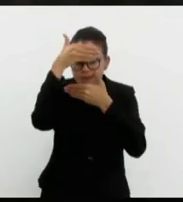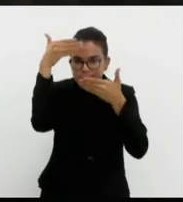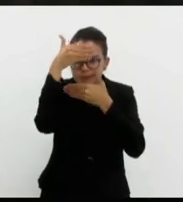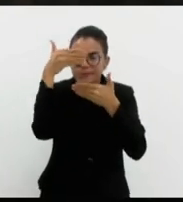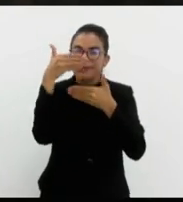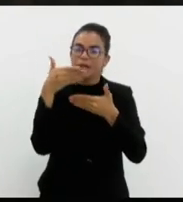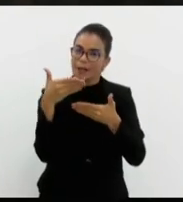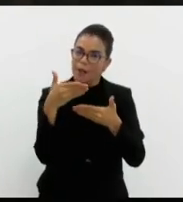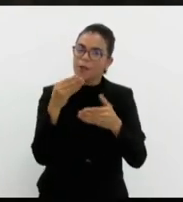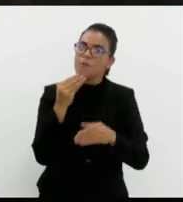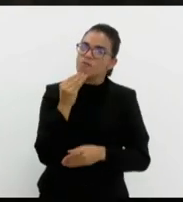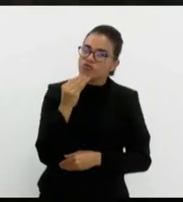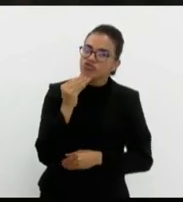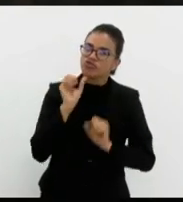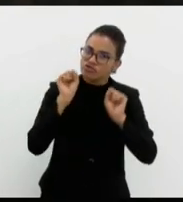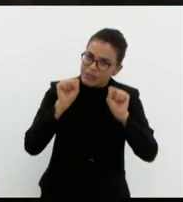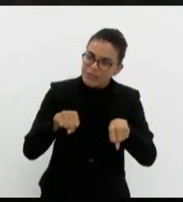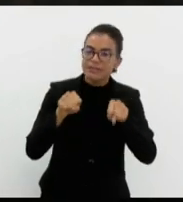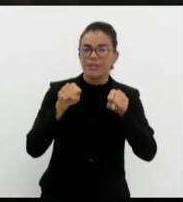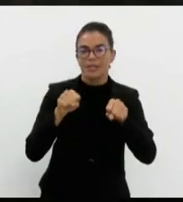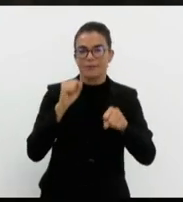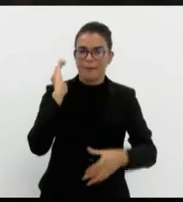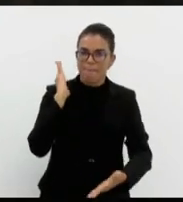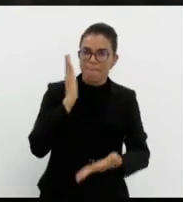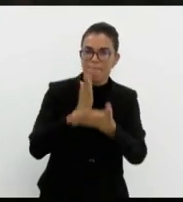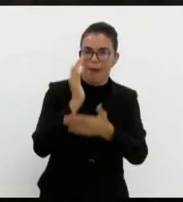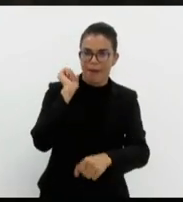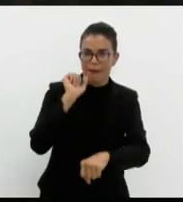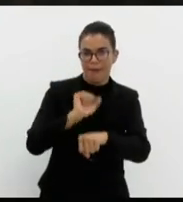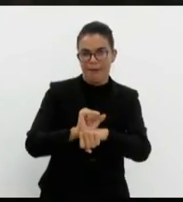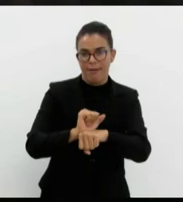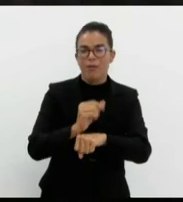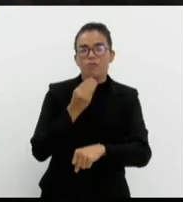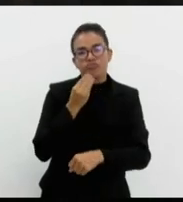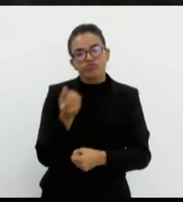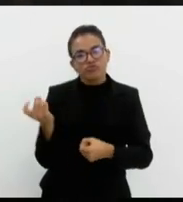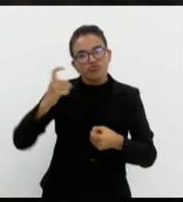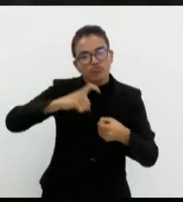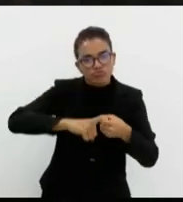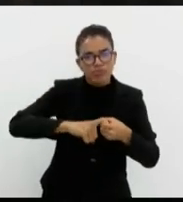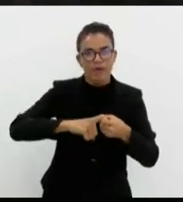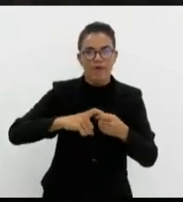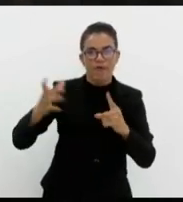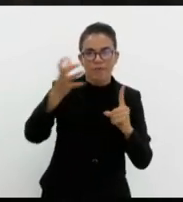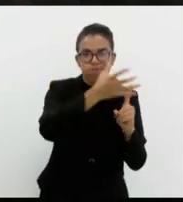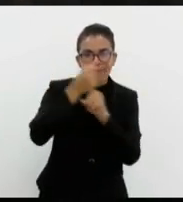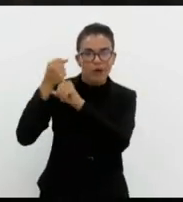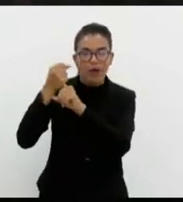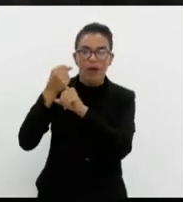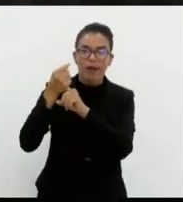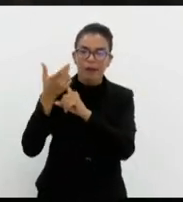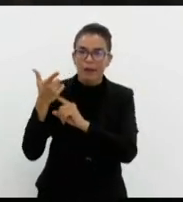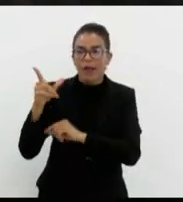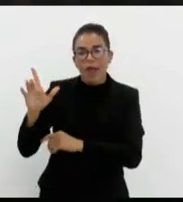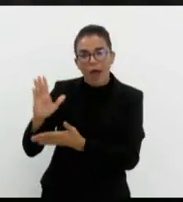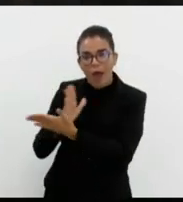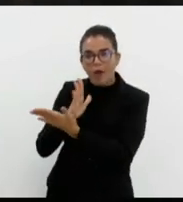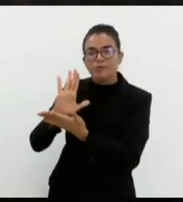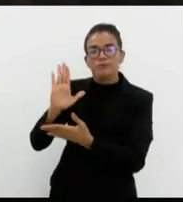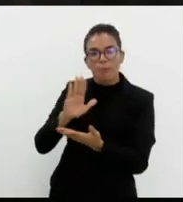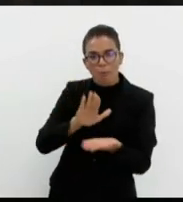que podia ter parado, sim, porque não devolve os que estão, além dos que foram mortos, que não tem mais jeito, os que estão lá.